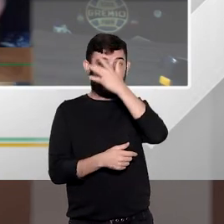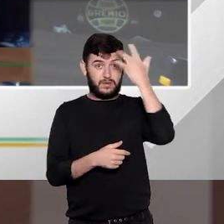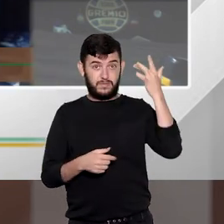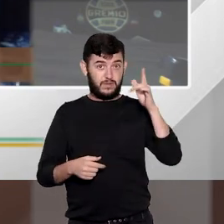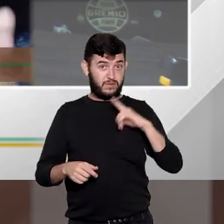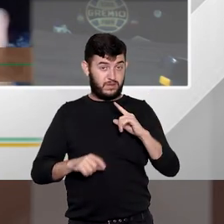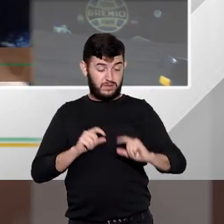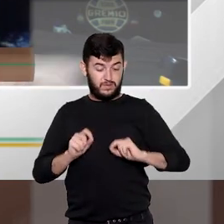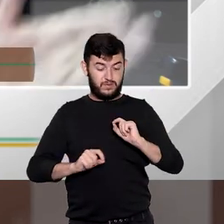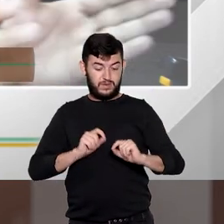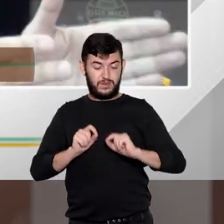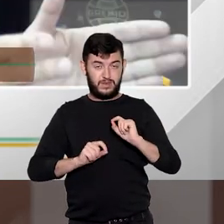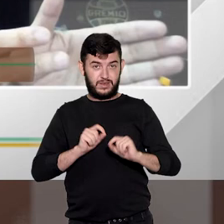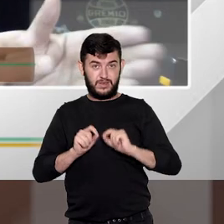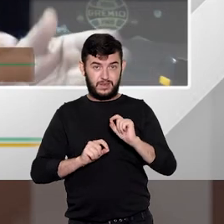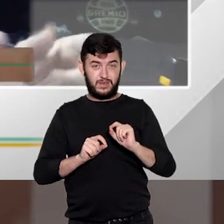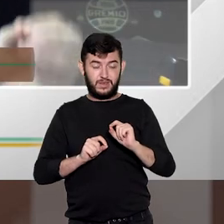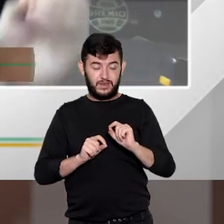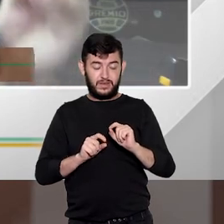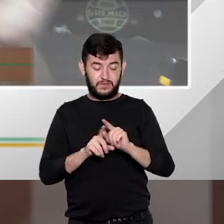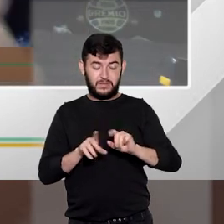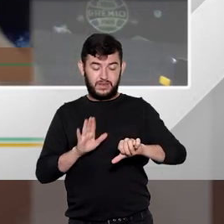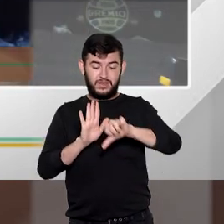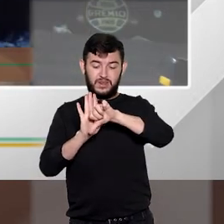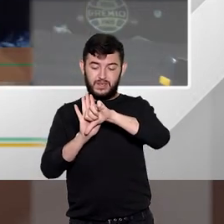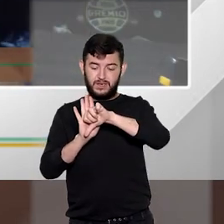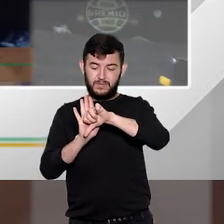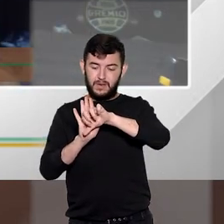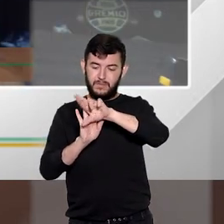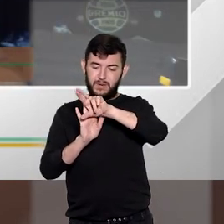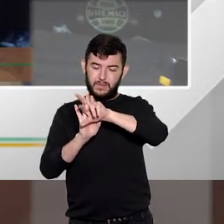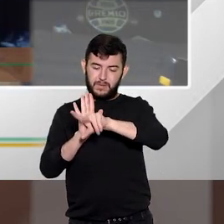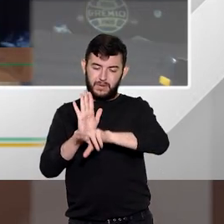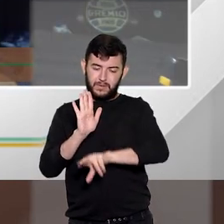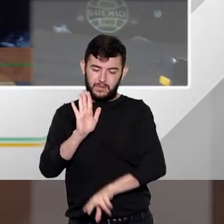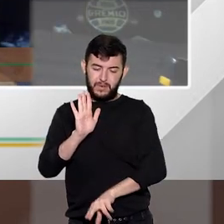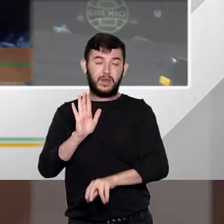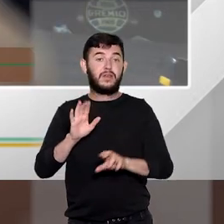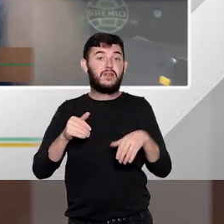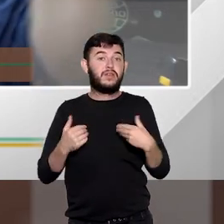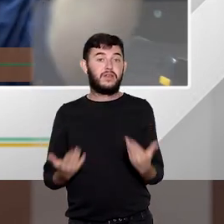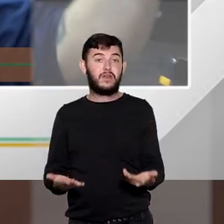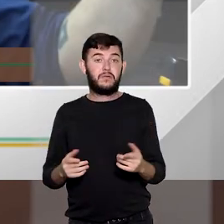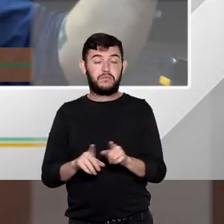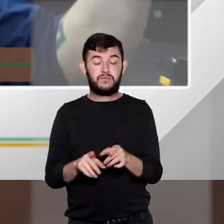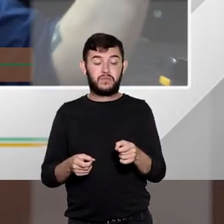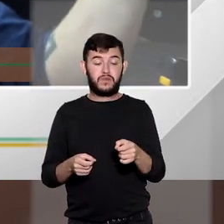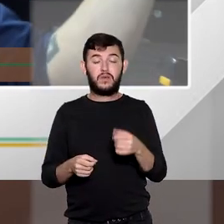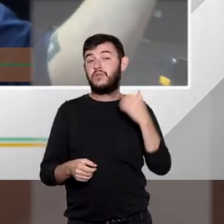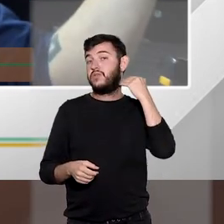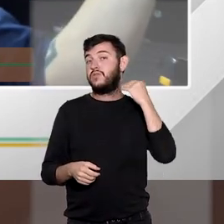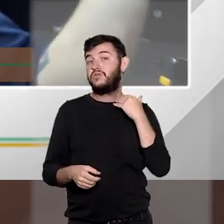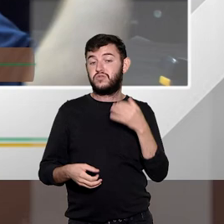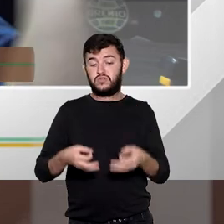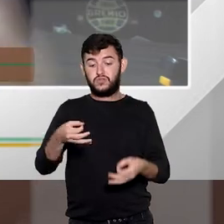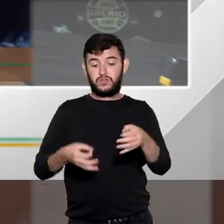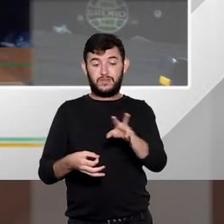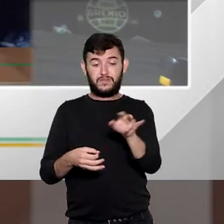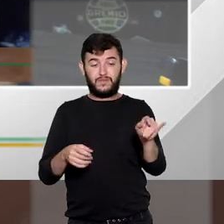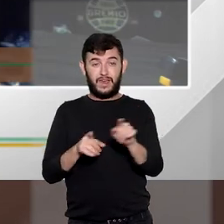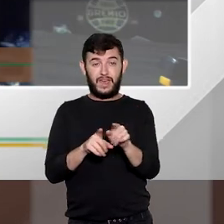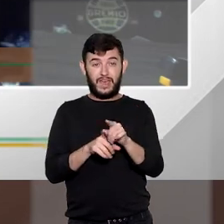e ele confessou espontaneamente o juiz é zero a zero não vai nem agravar não vai nem atenuar